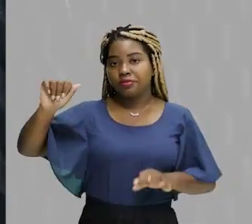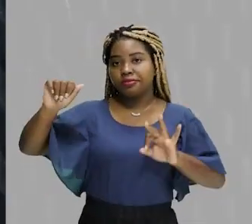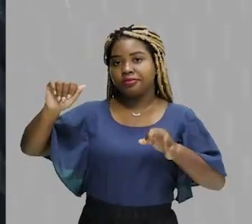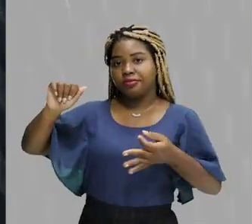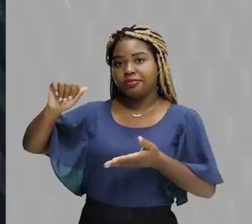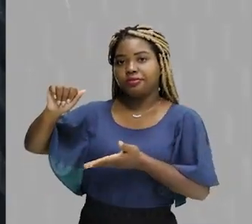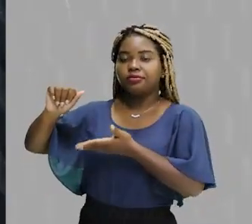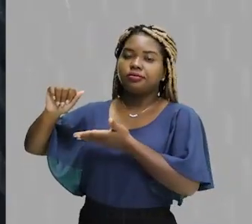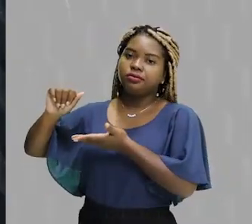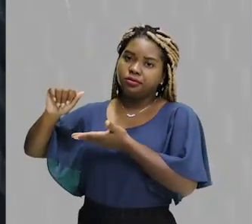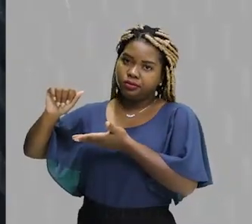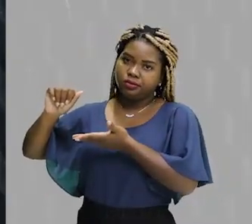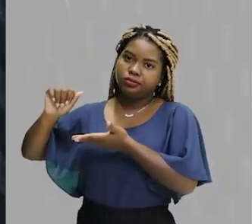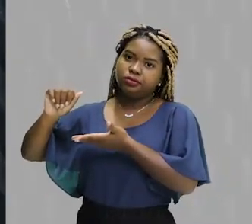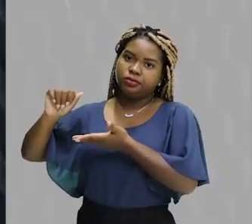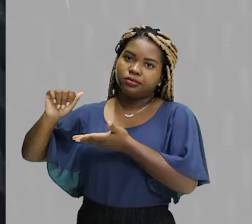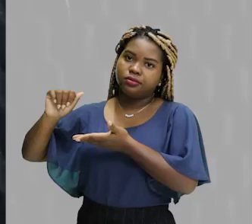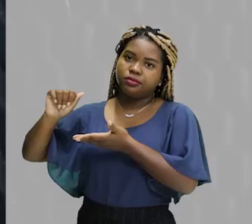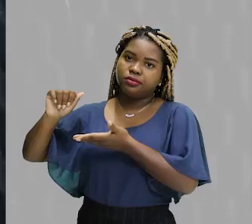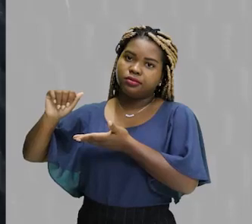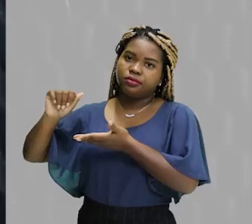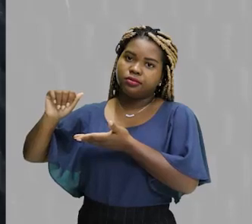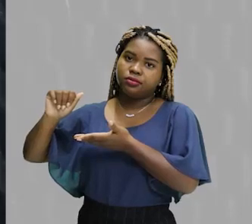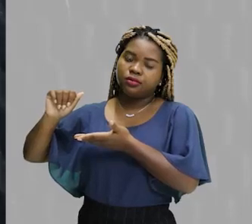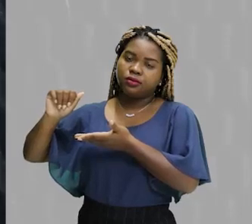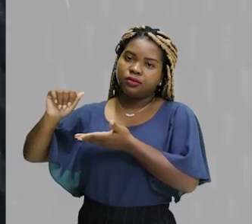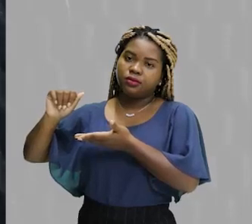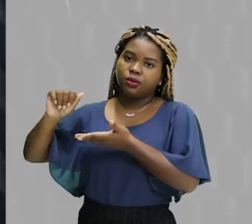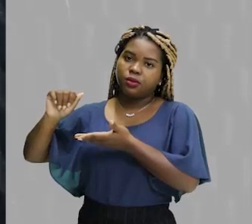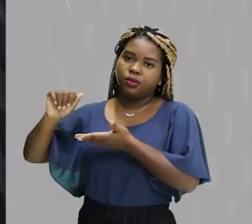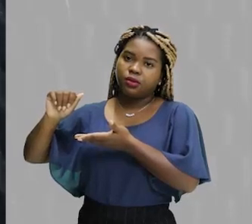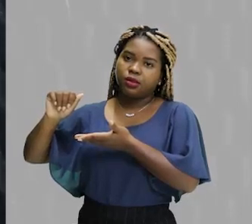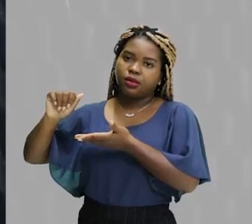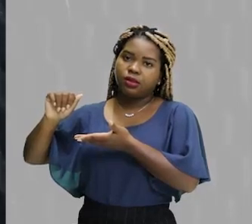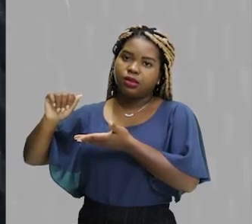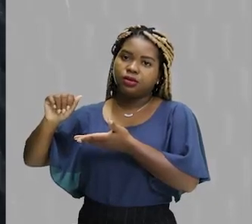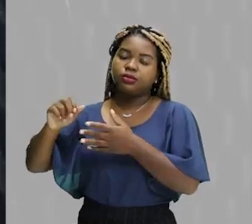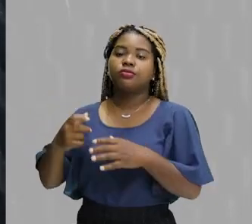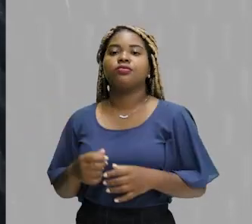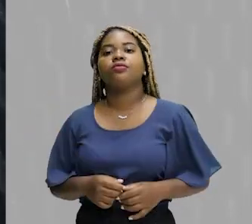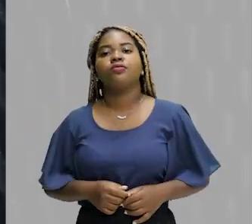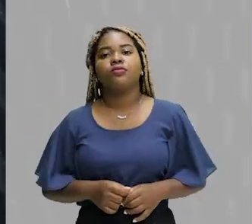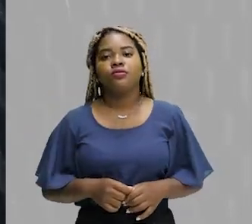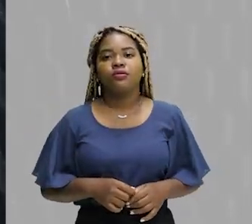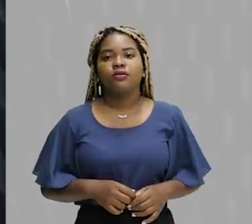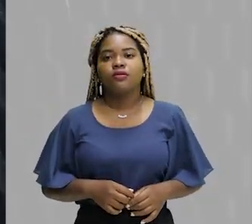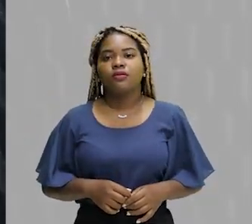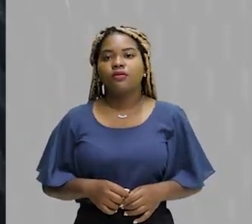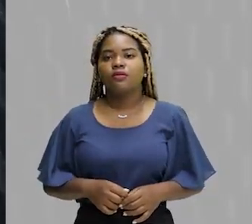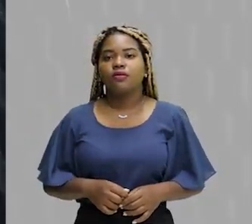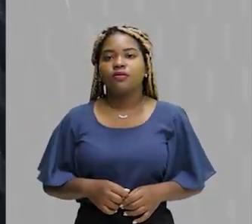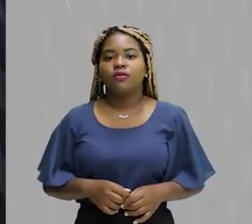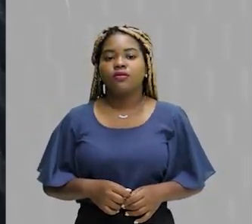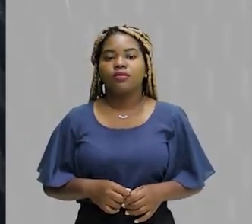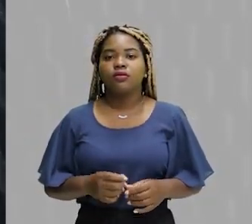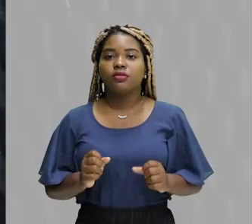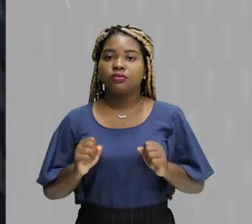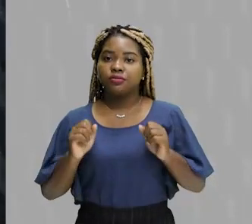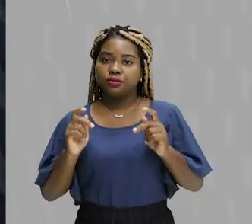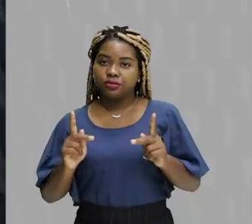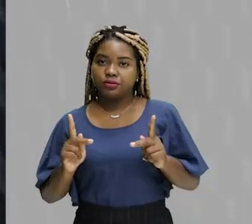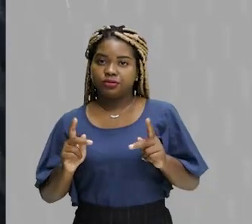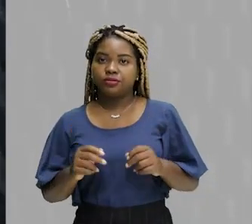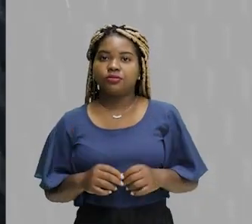mesmo, a letra A vai aparecer como a nossa possibilidade de resposta mais adequada, estamos encaixando aqui